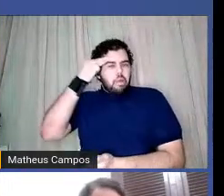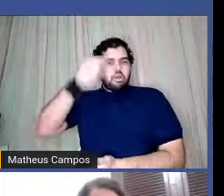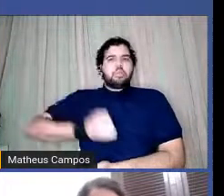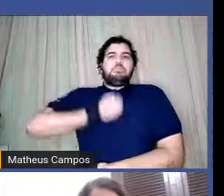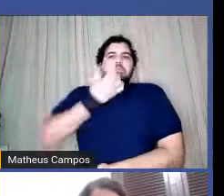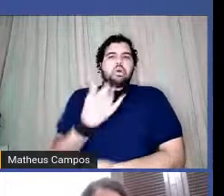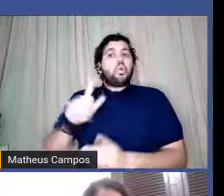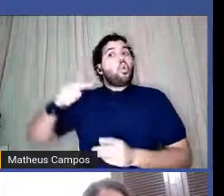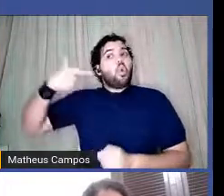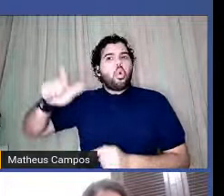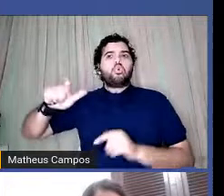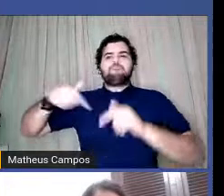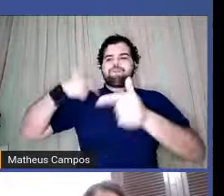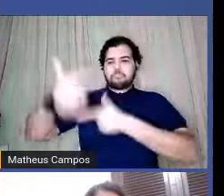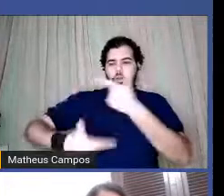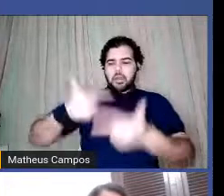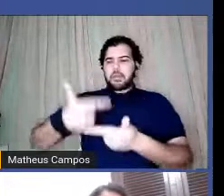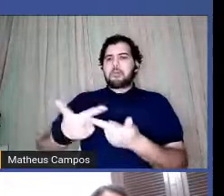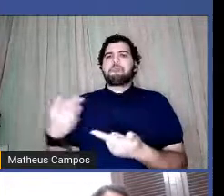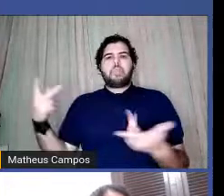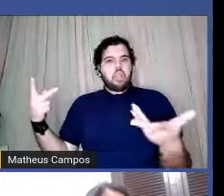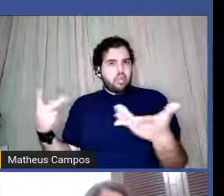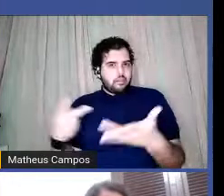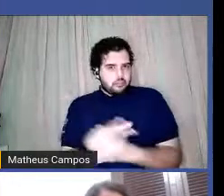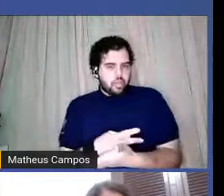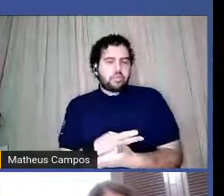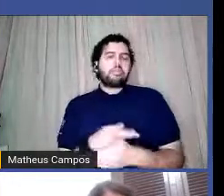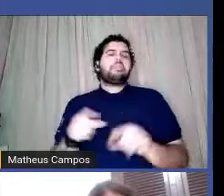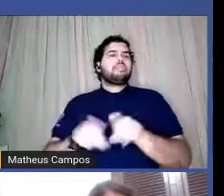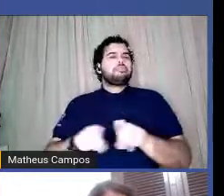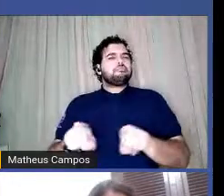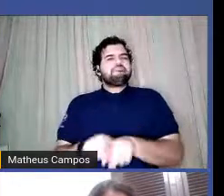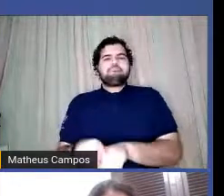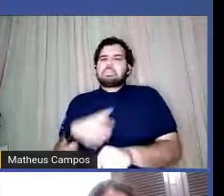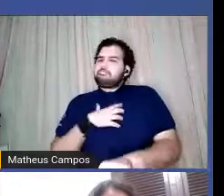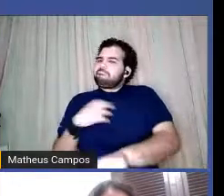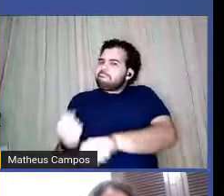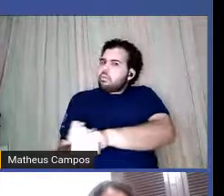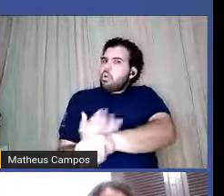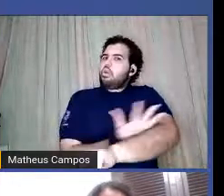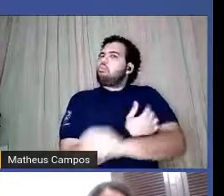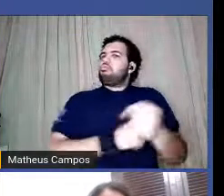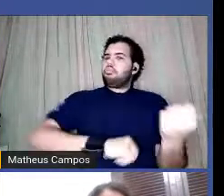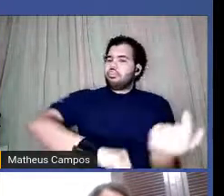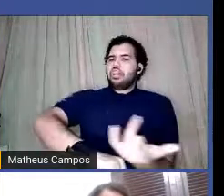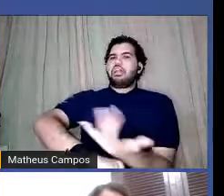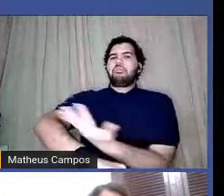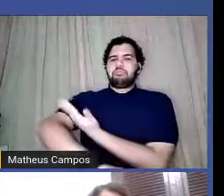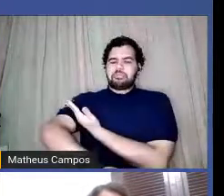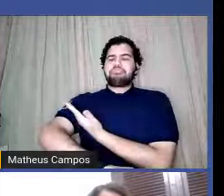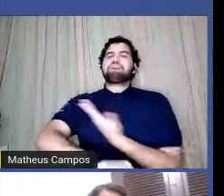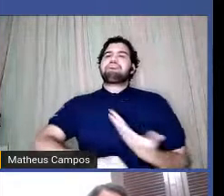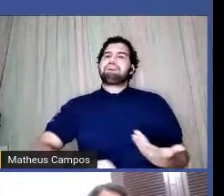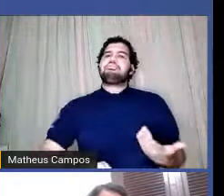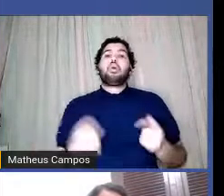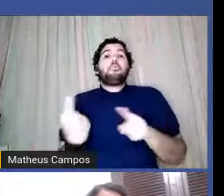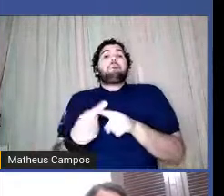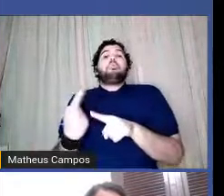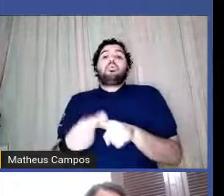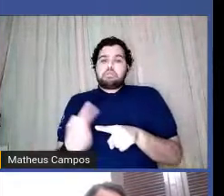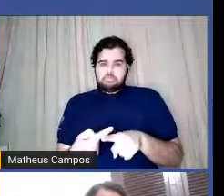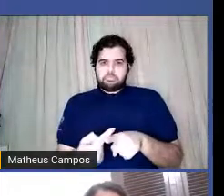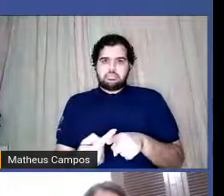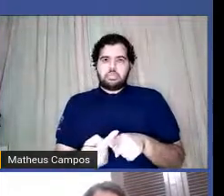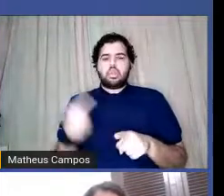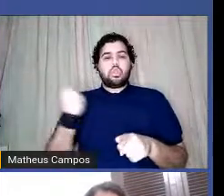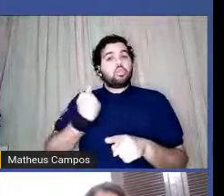ação que a gente conseguiu muito recente, e que foi muito emocionante para todas nós, né, Laís? Porque a gente